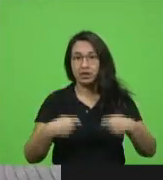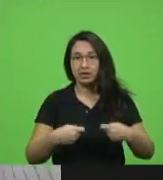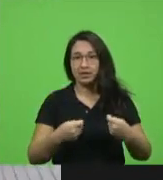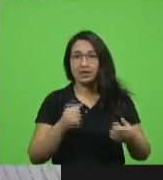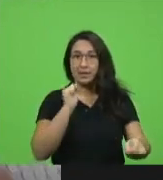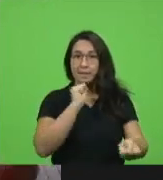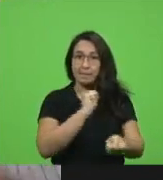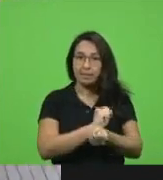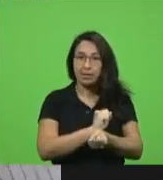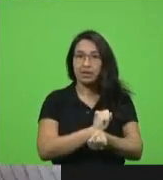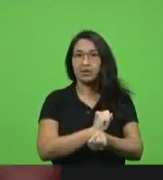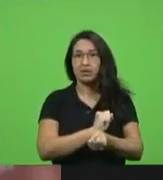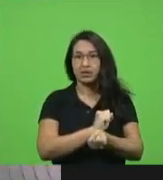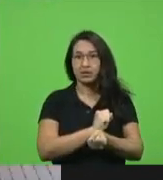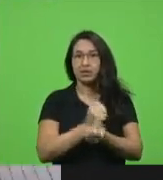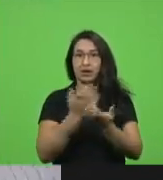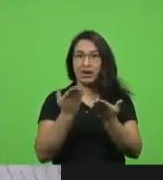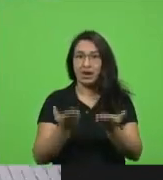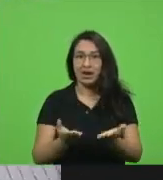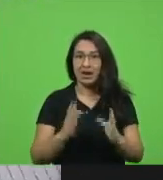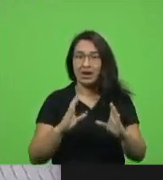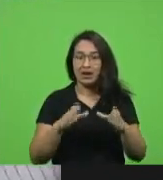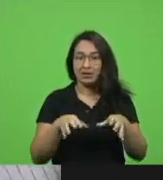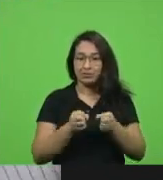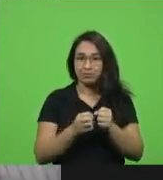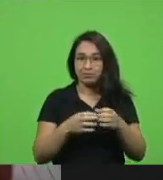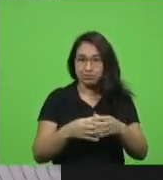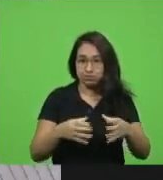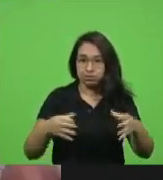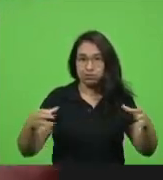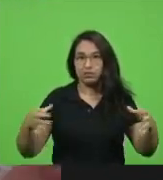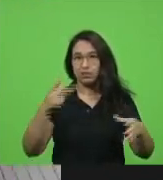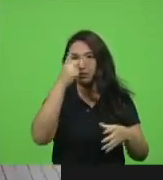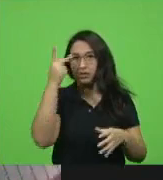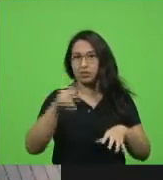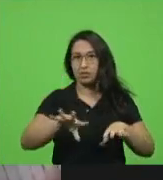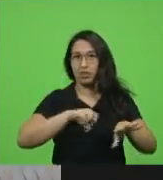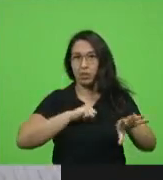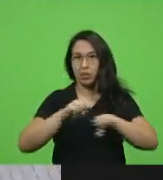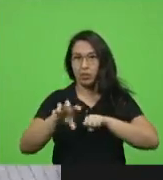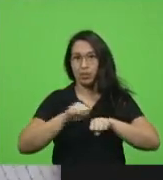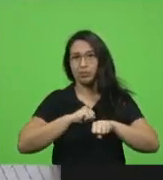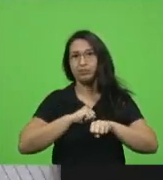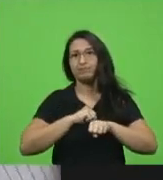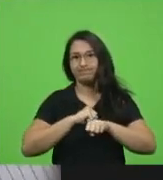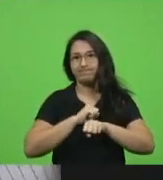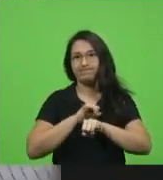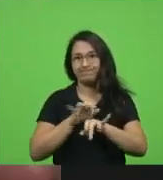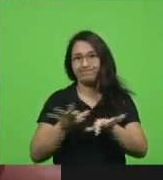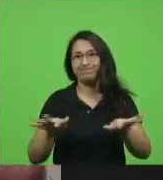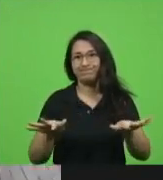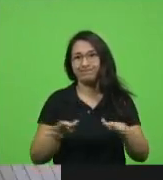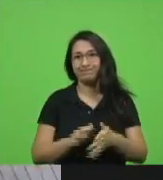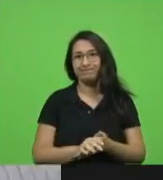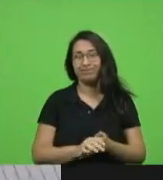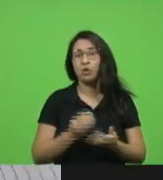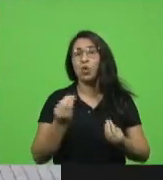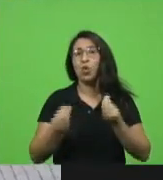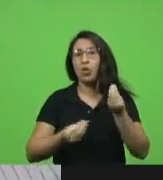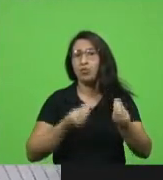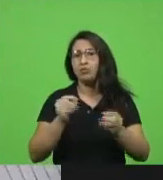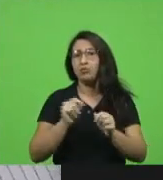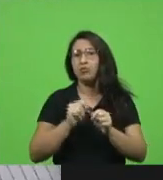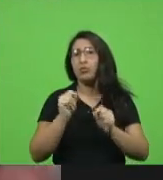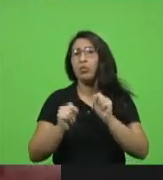a quantia de pessoas contaminadas e como que nós podemos fazer isso com rastreabilidade